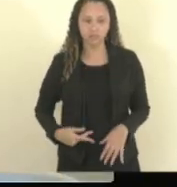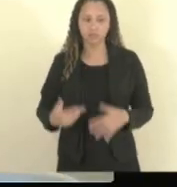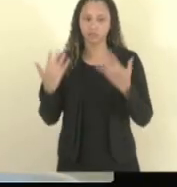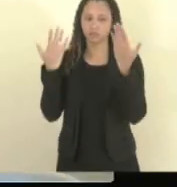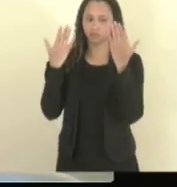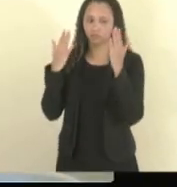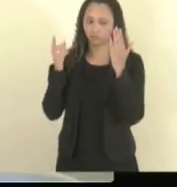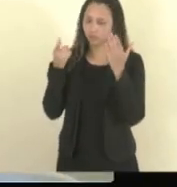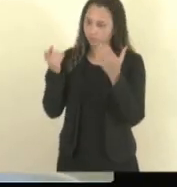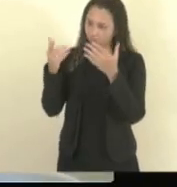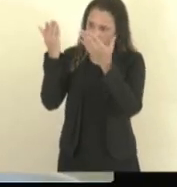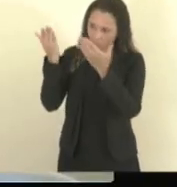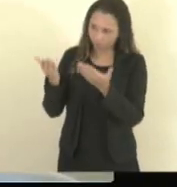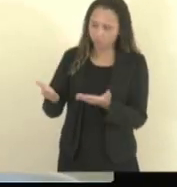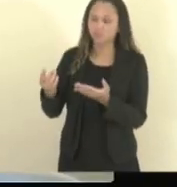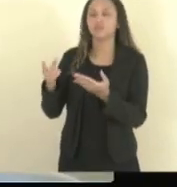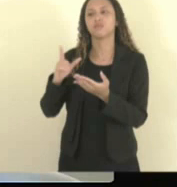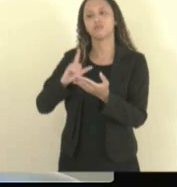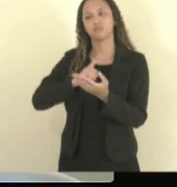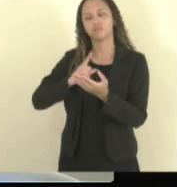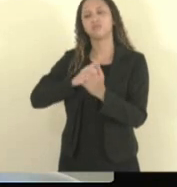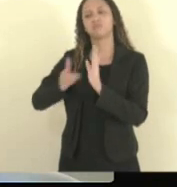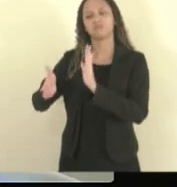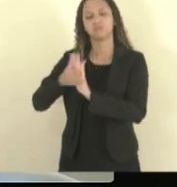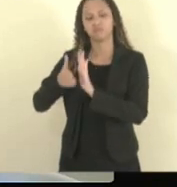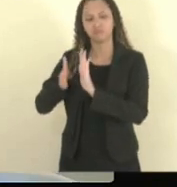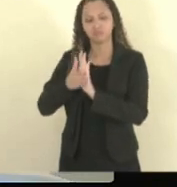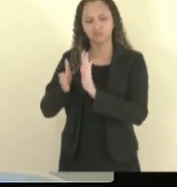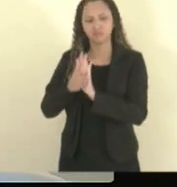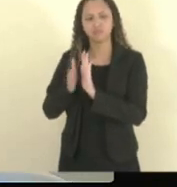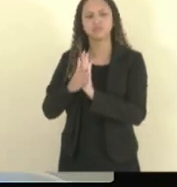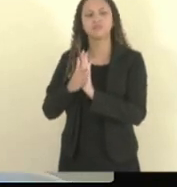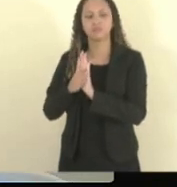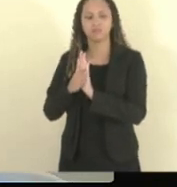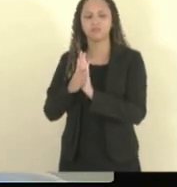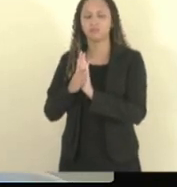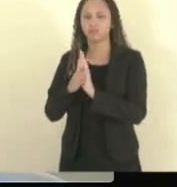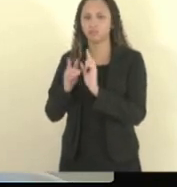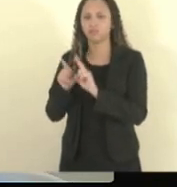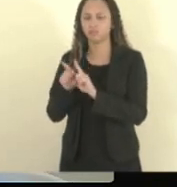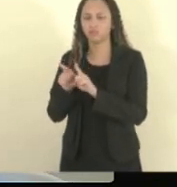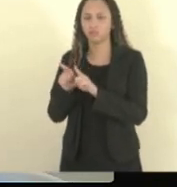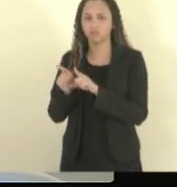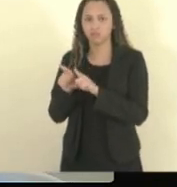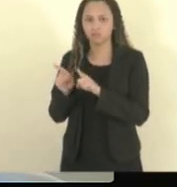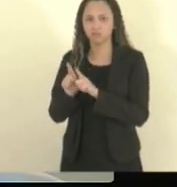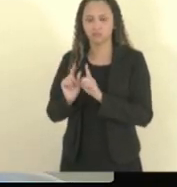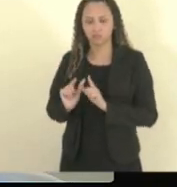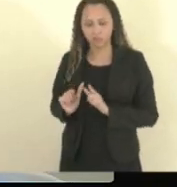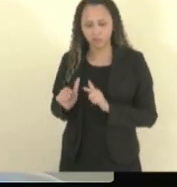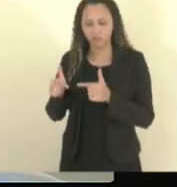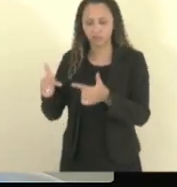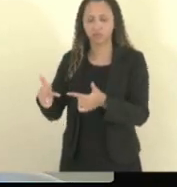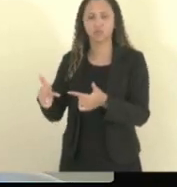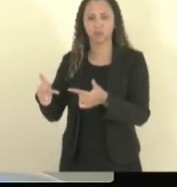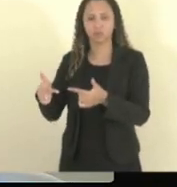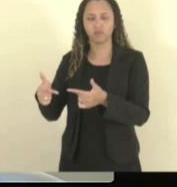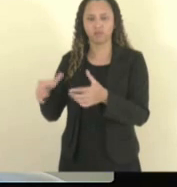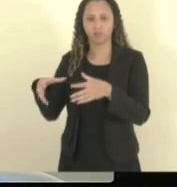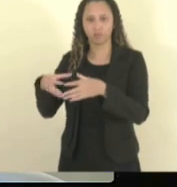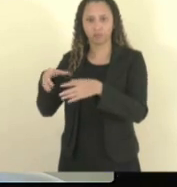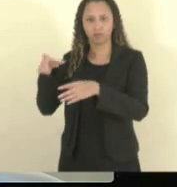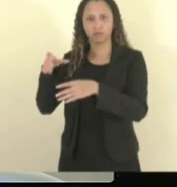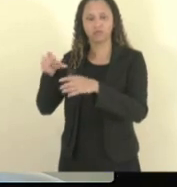vossa excelência, porque vossa excelência tem proposto e realizado pela Comissão de Educação diversas audiências públicas